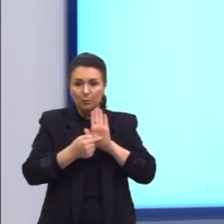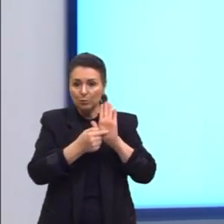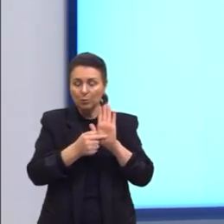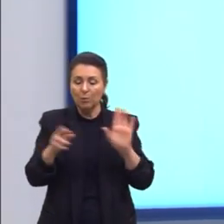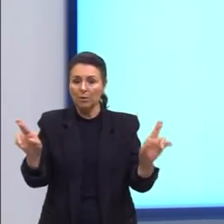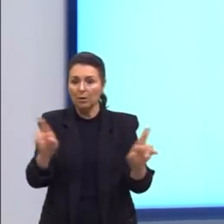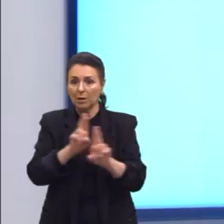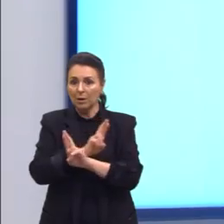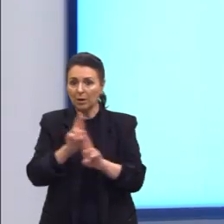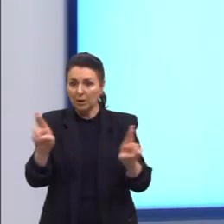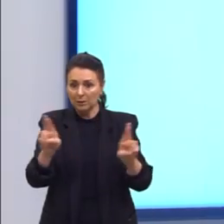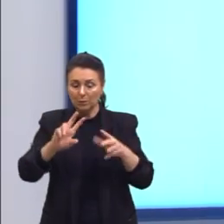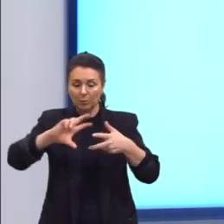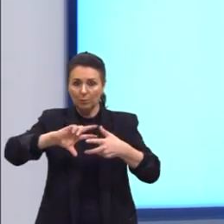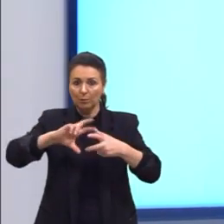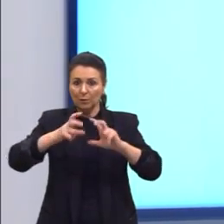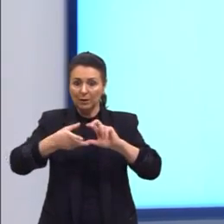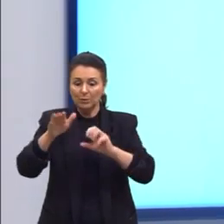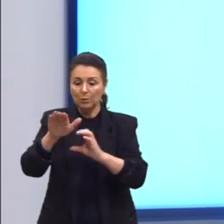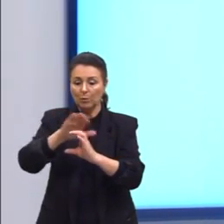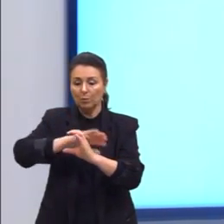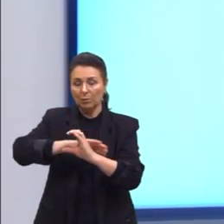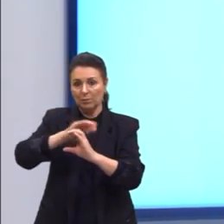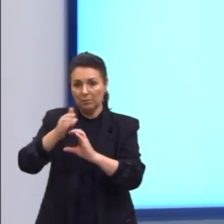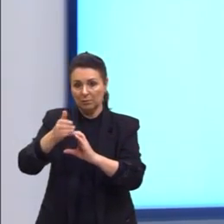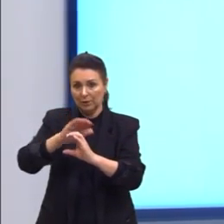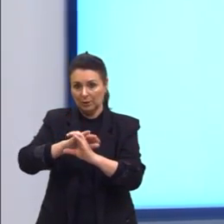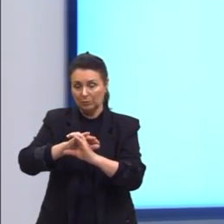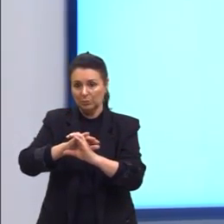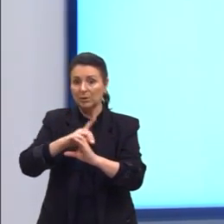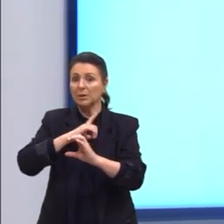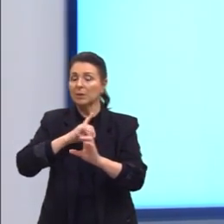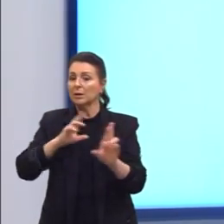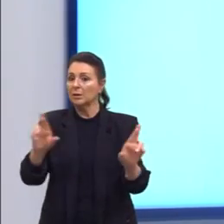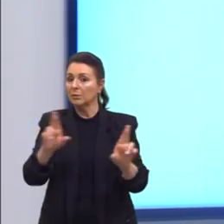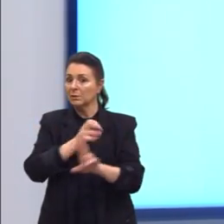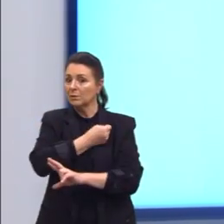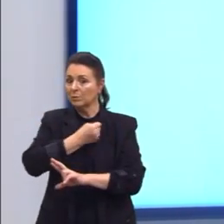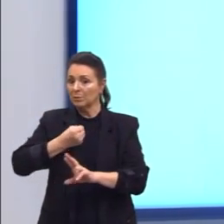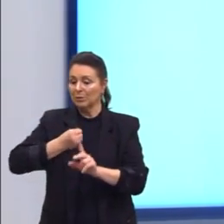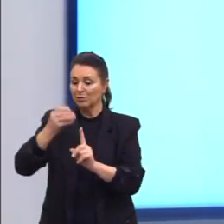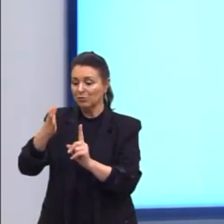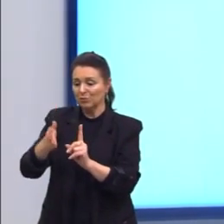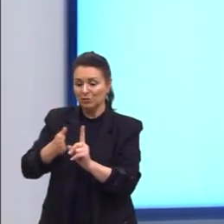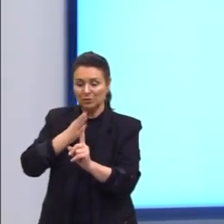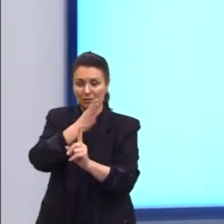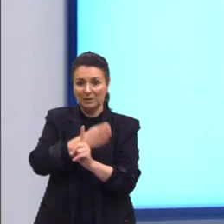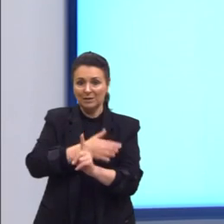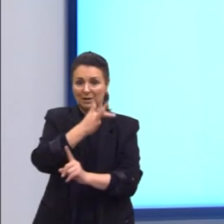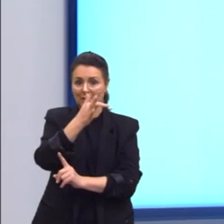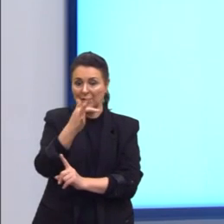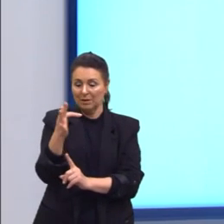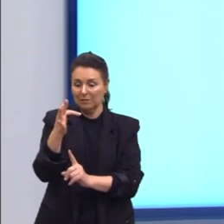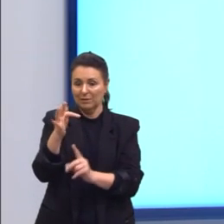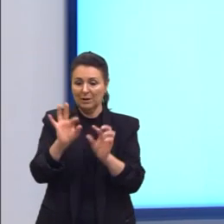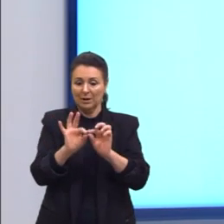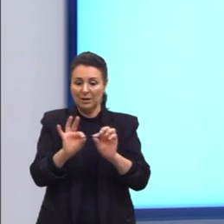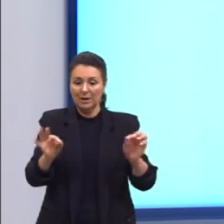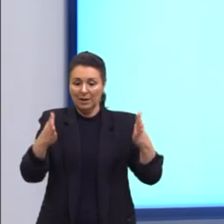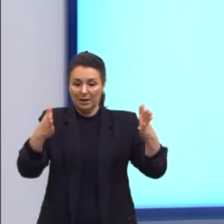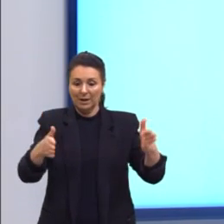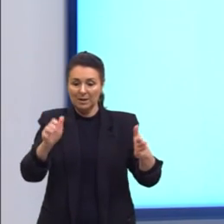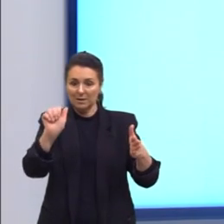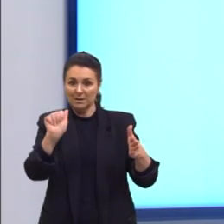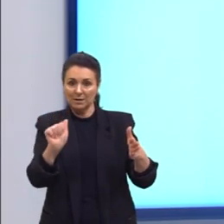relação para poliedros convexos que relacionam o número de suas faces, F, arestas A